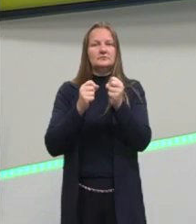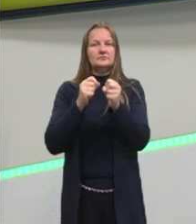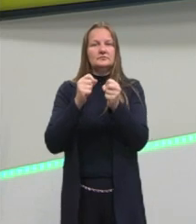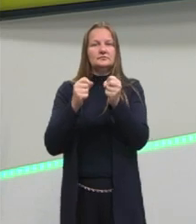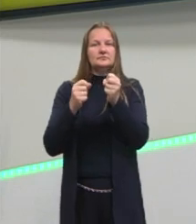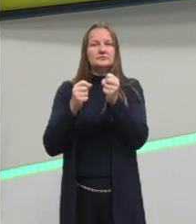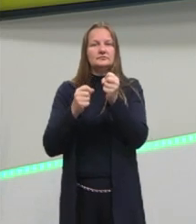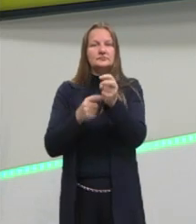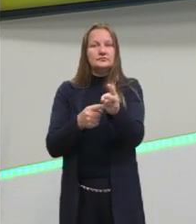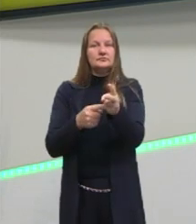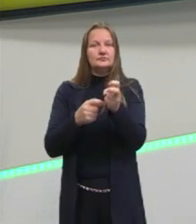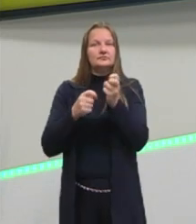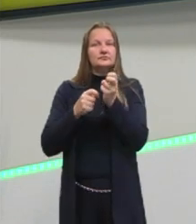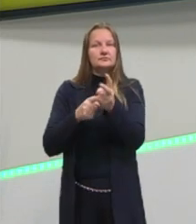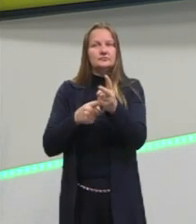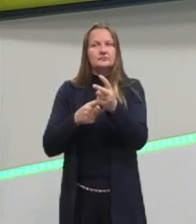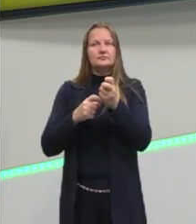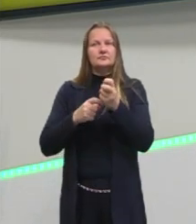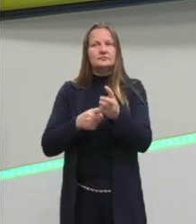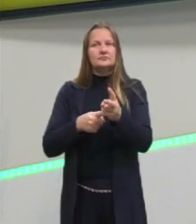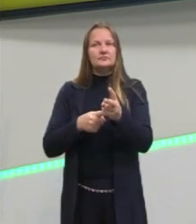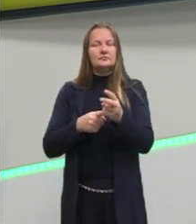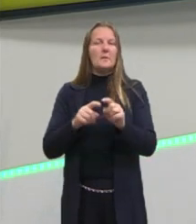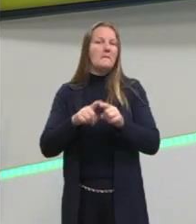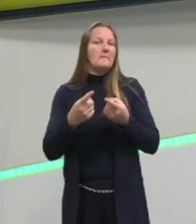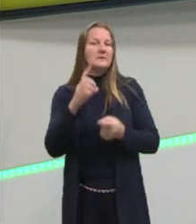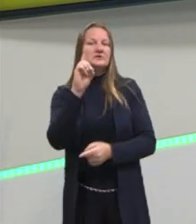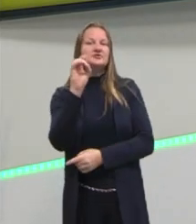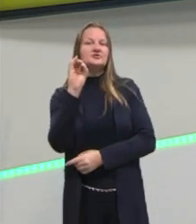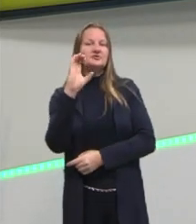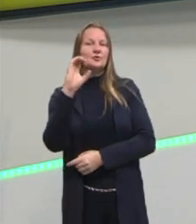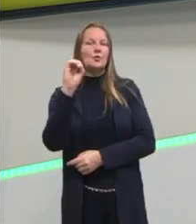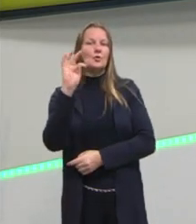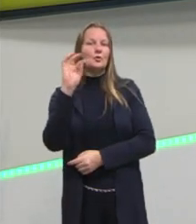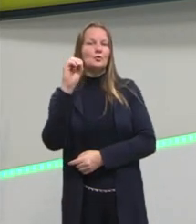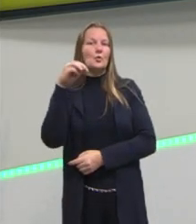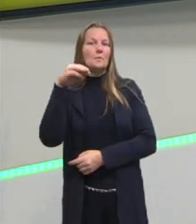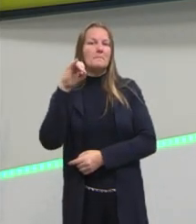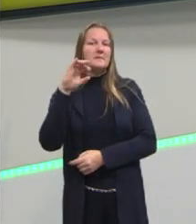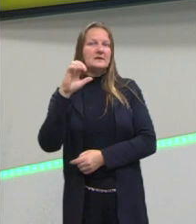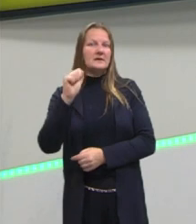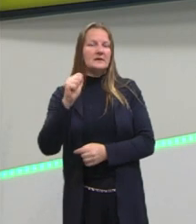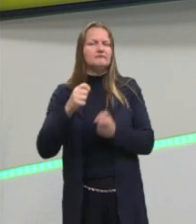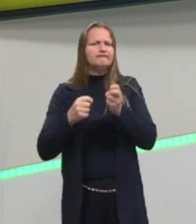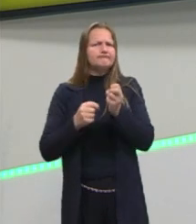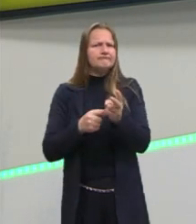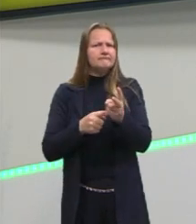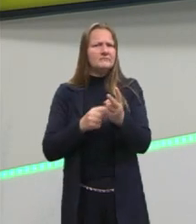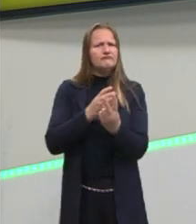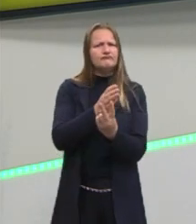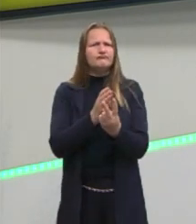tem a questão da fé versus a desilusão. Porque a fé é aquele encontro no qual a pessoa tem a sua